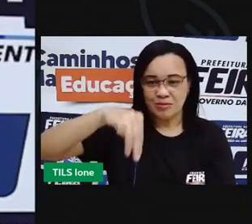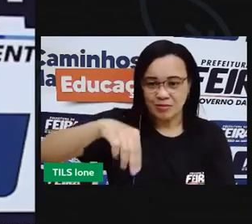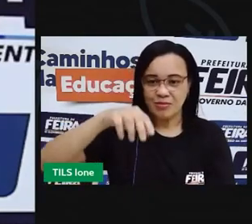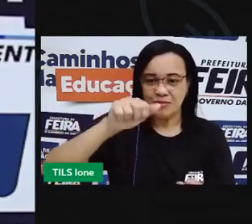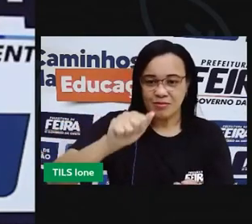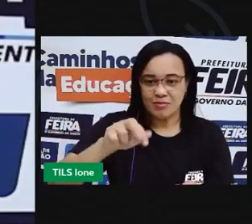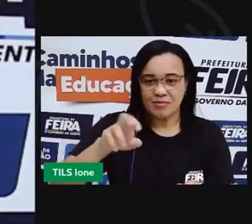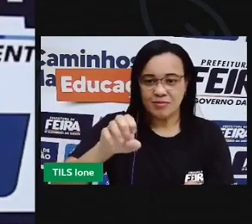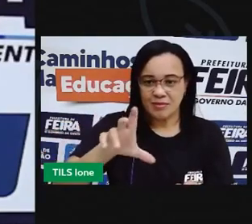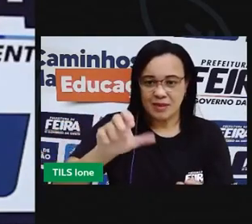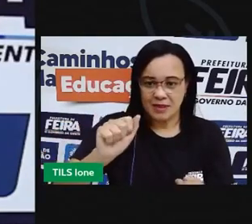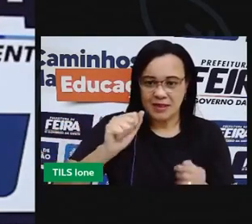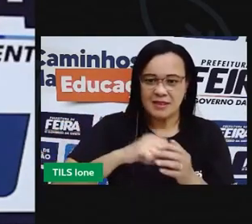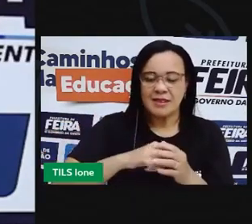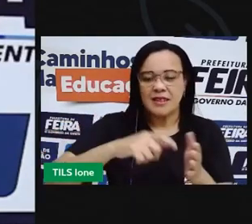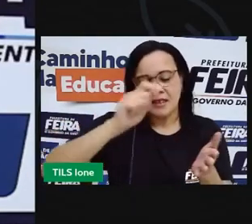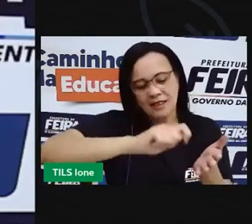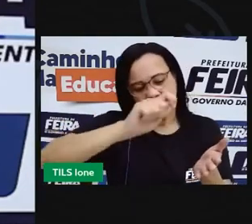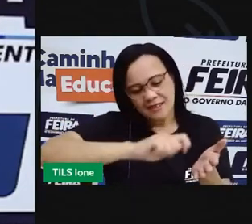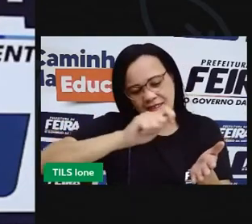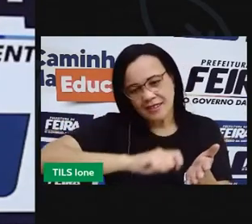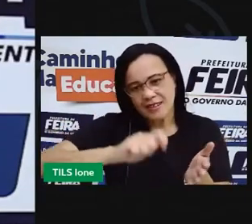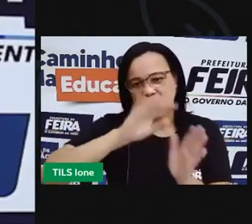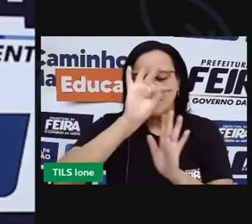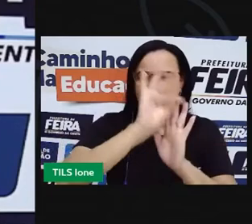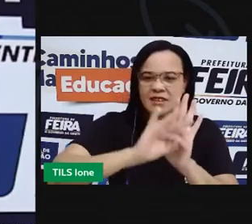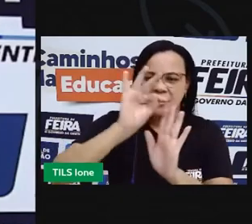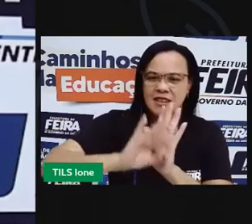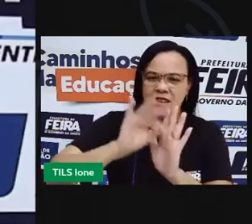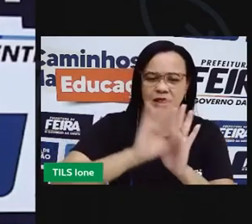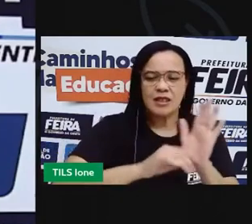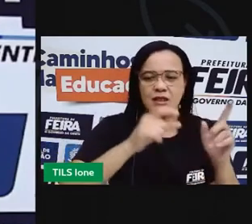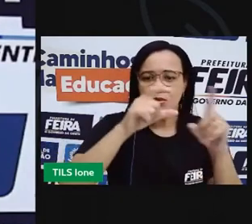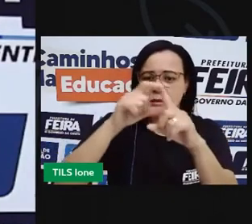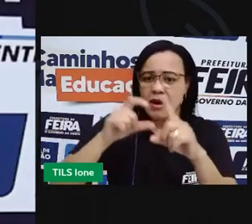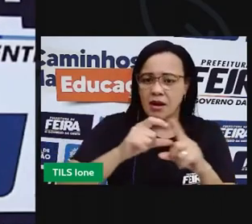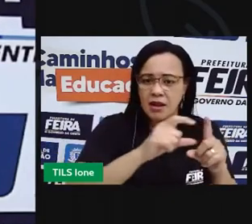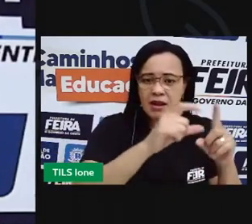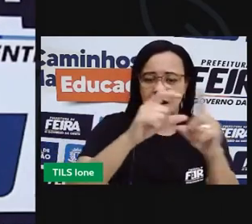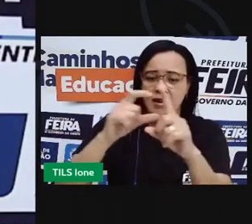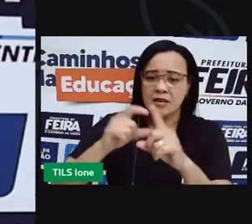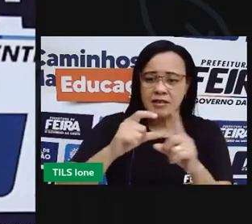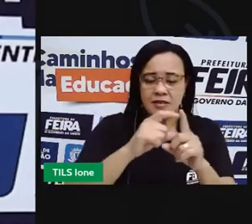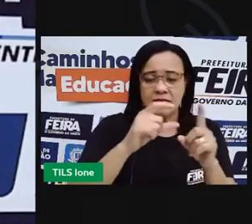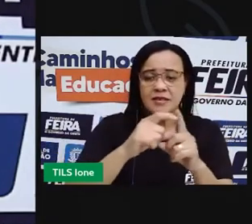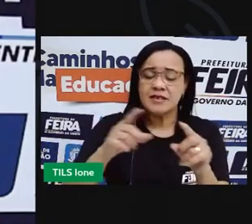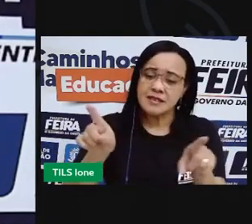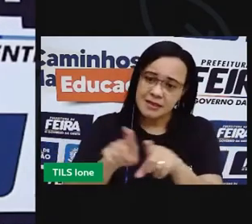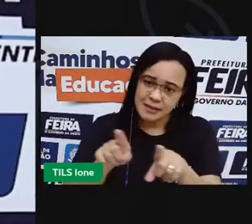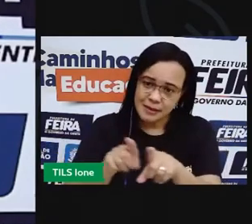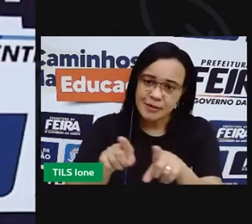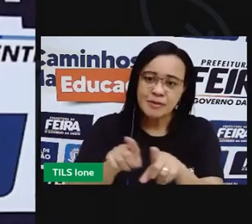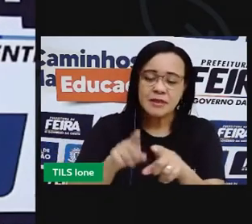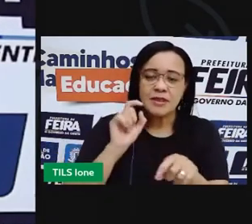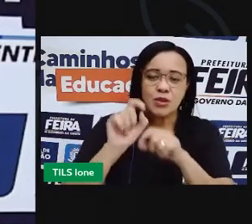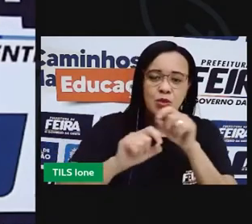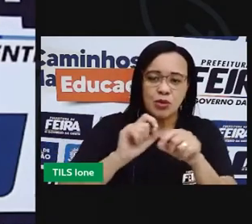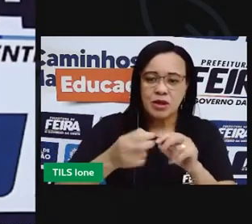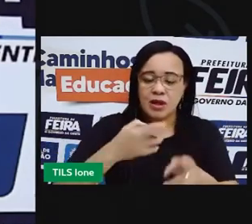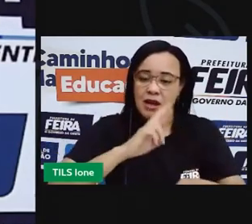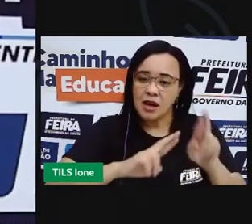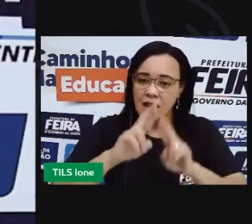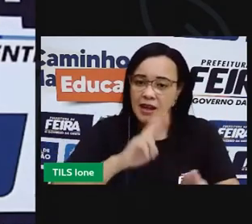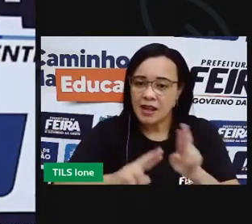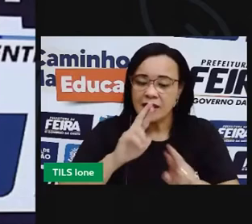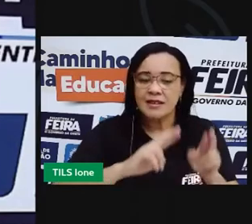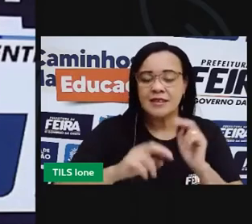textos. Então, textos, palavras, e também vai poder fazer a relação